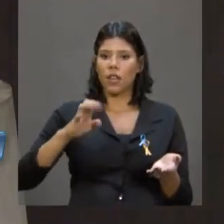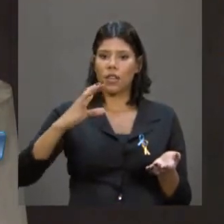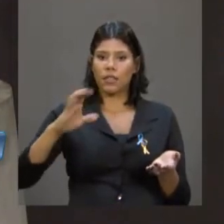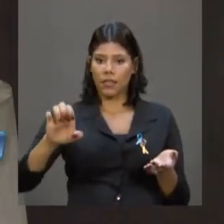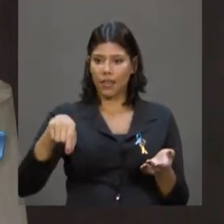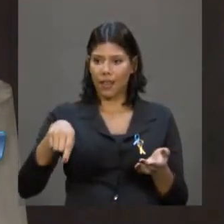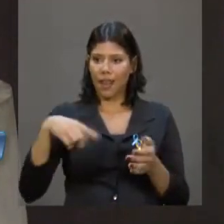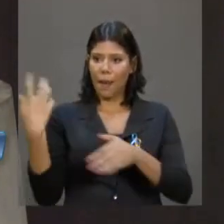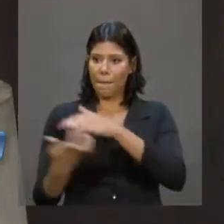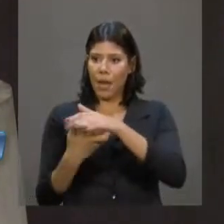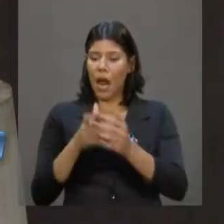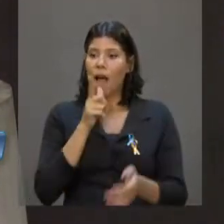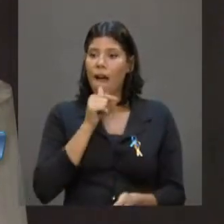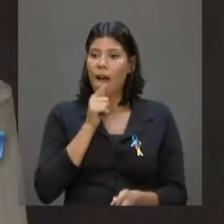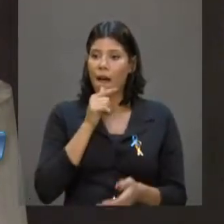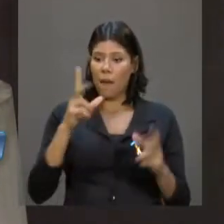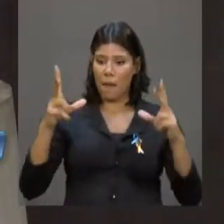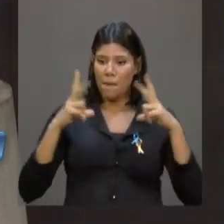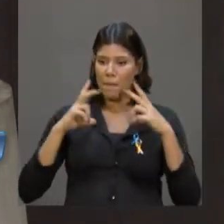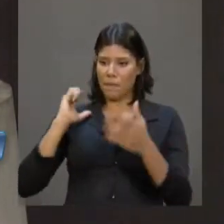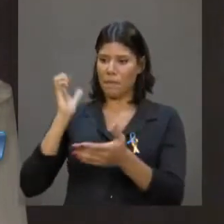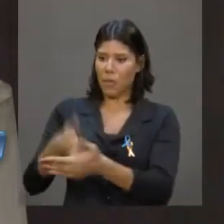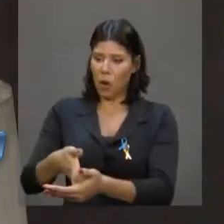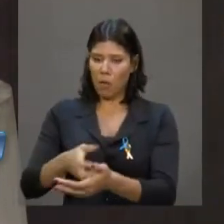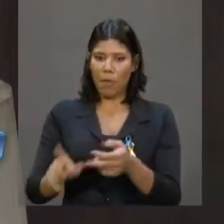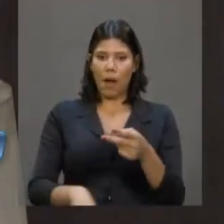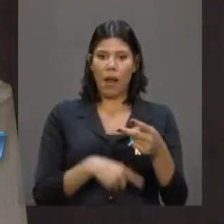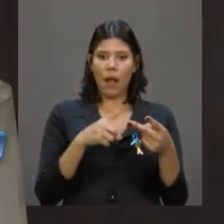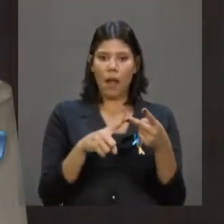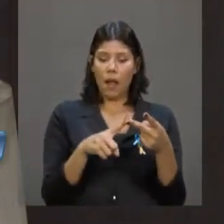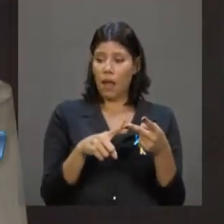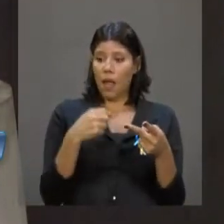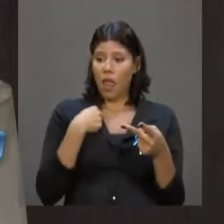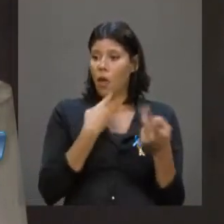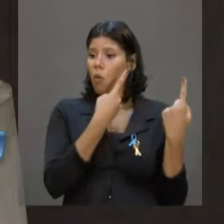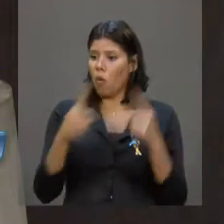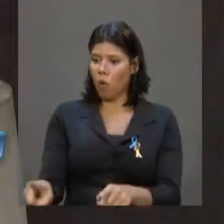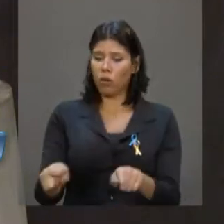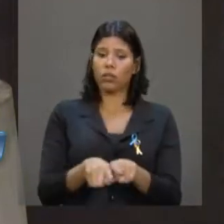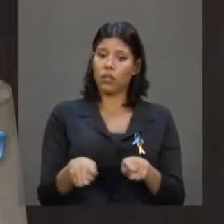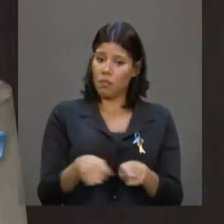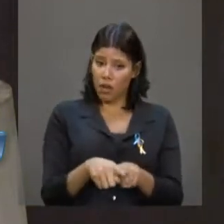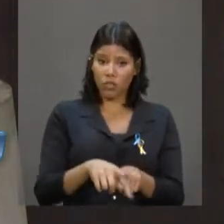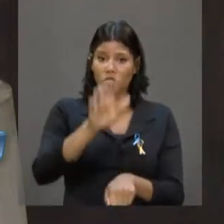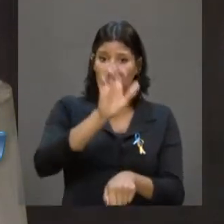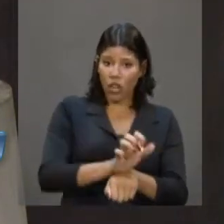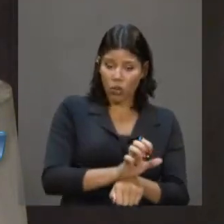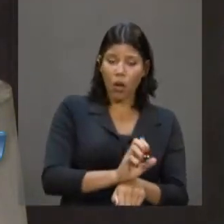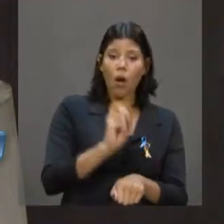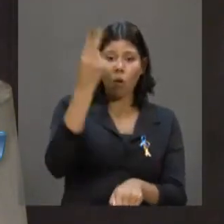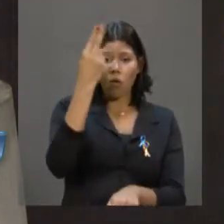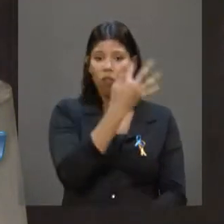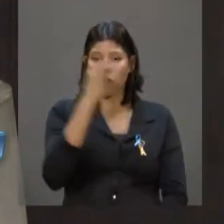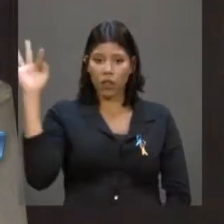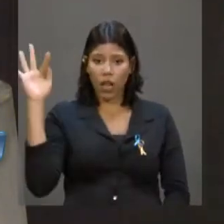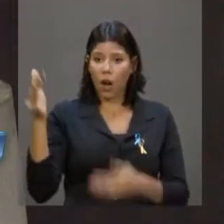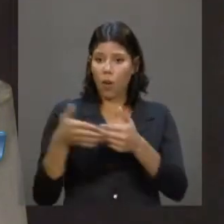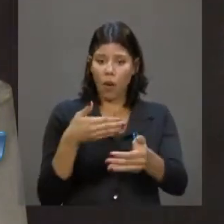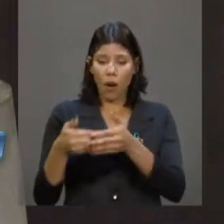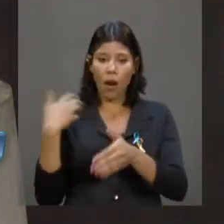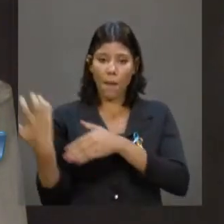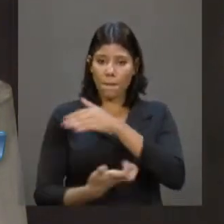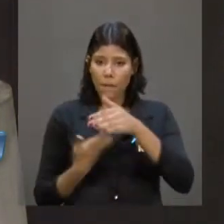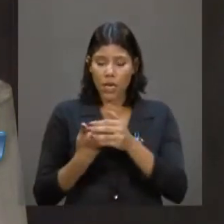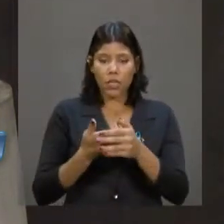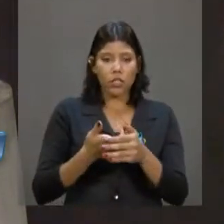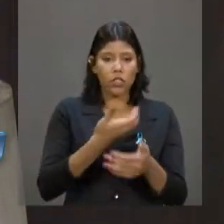falar disso também. Eu sou contra a privatização das federais e também das estaduais. Também das estaduais. Então,